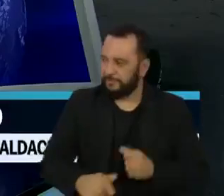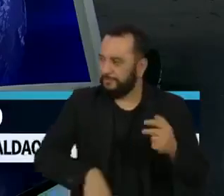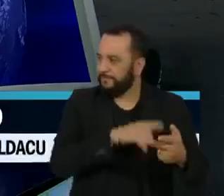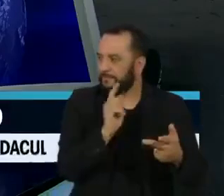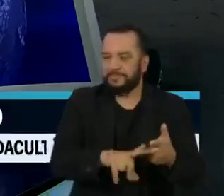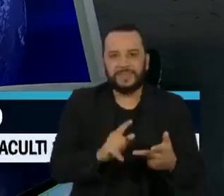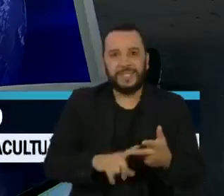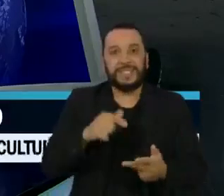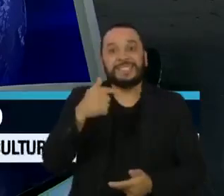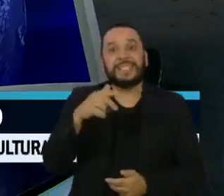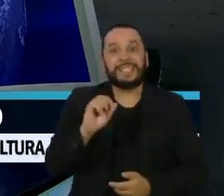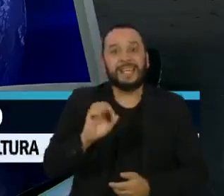custe o que custar, venham as mortes que vierem.